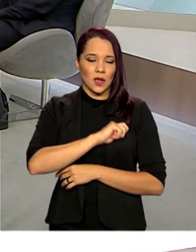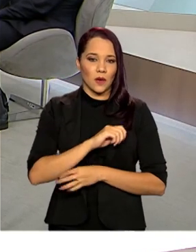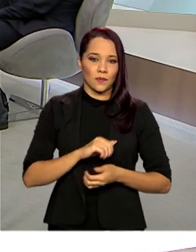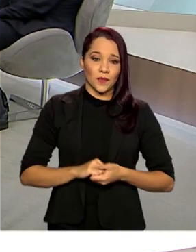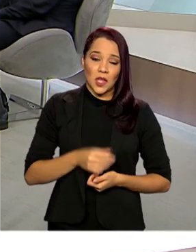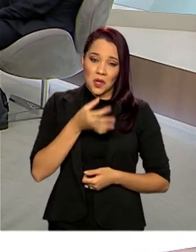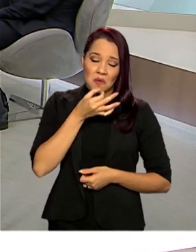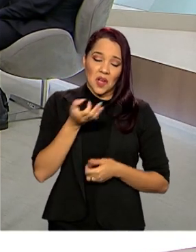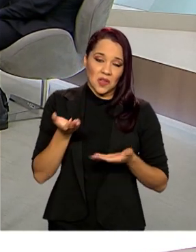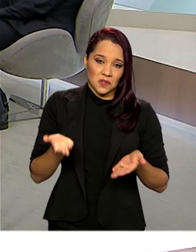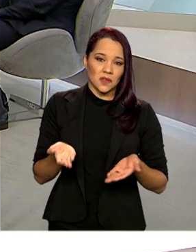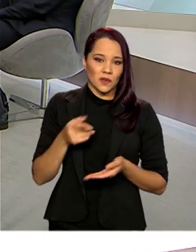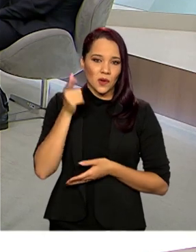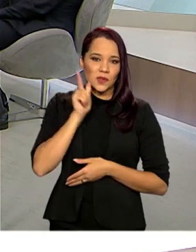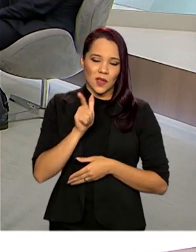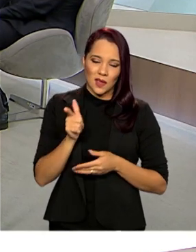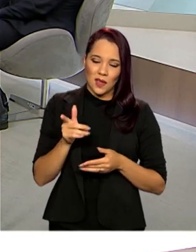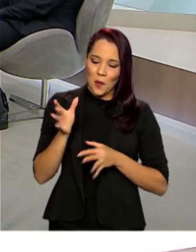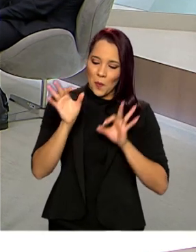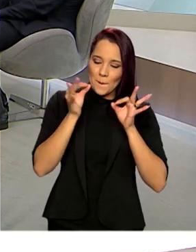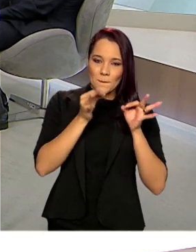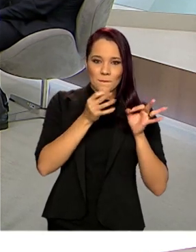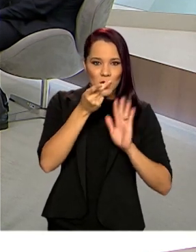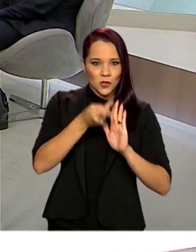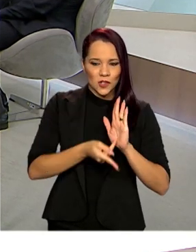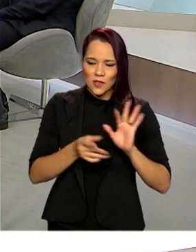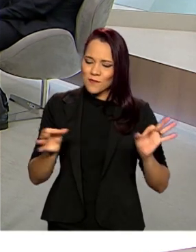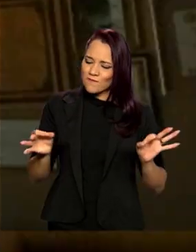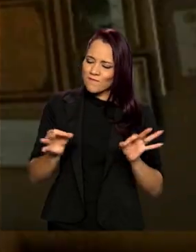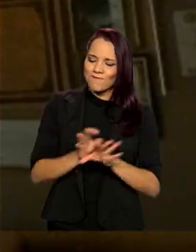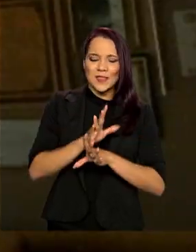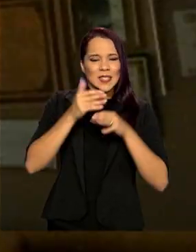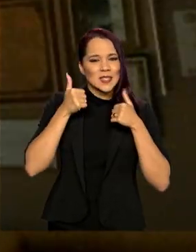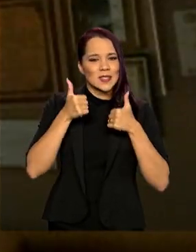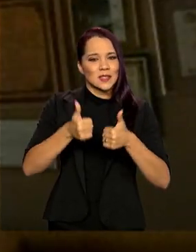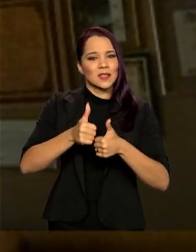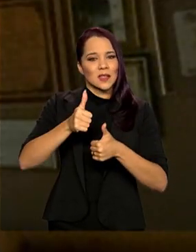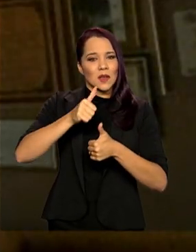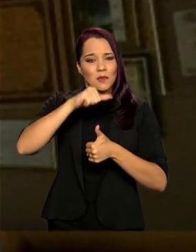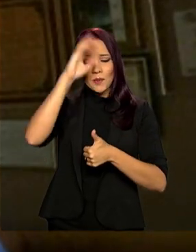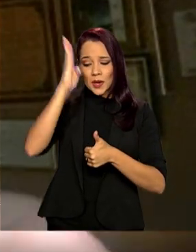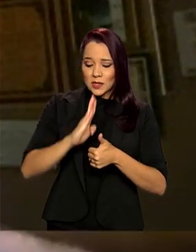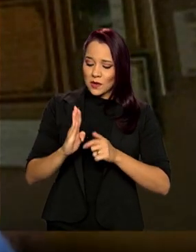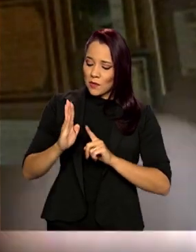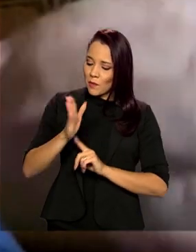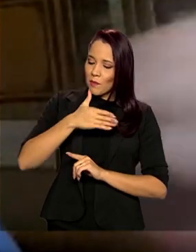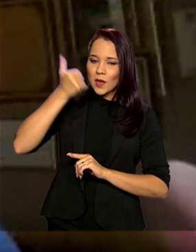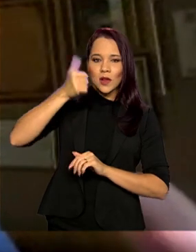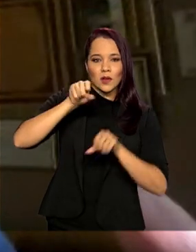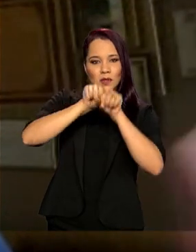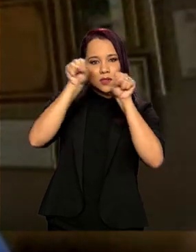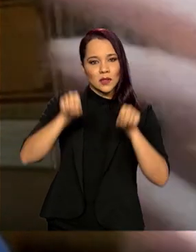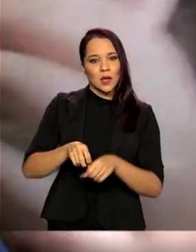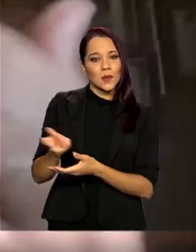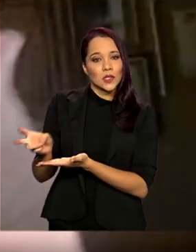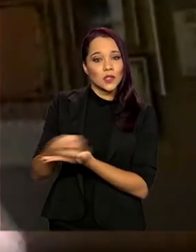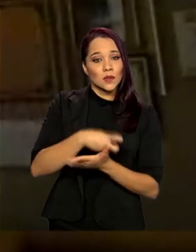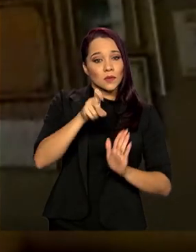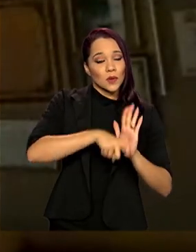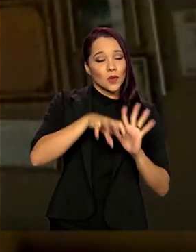nós fechamos um projeto ideal para o Brasil, para colocar o Brasil entre os melhores sistemas tributários do mundo,